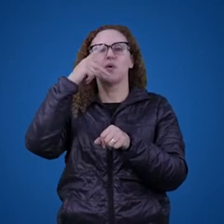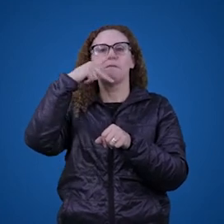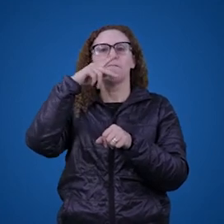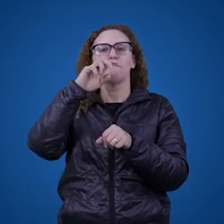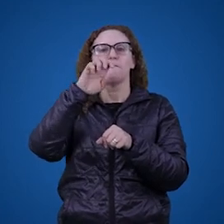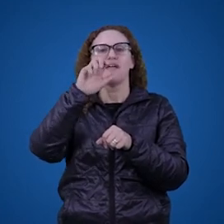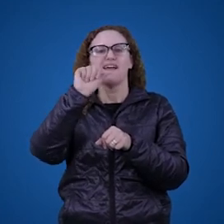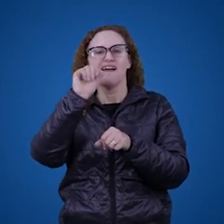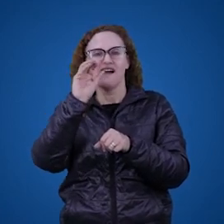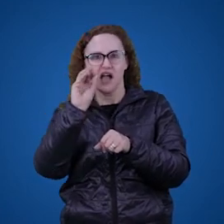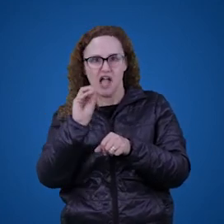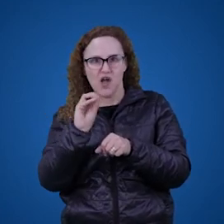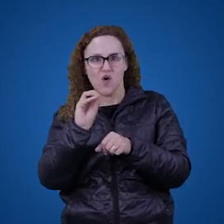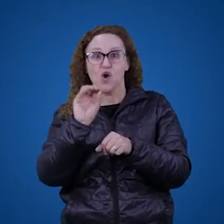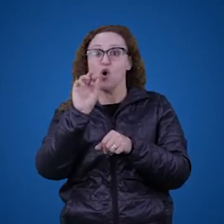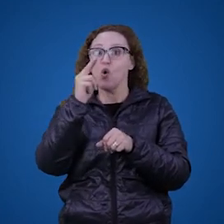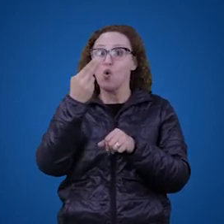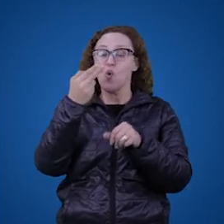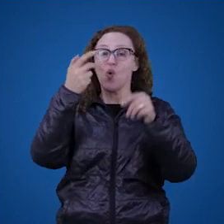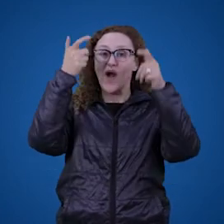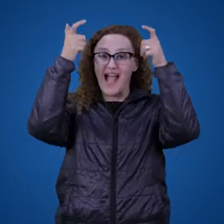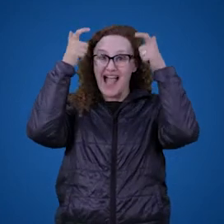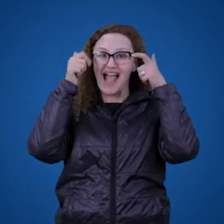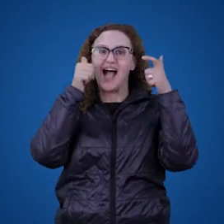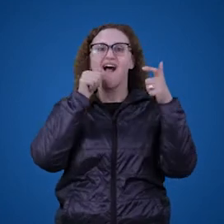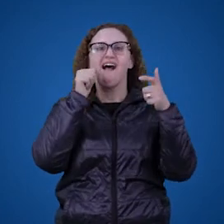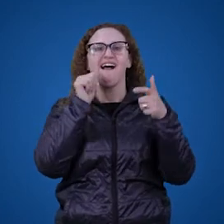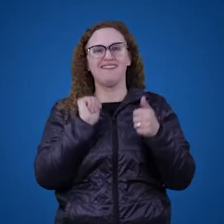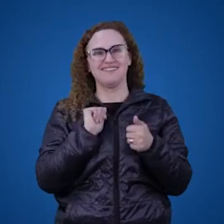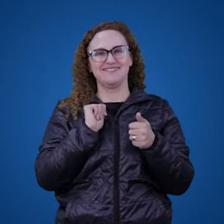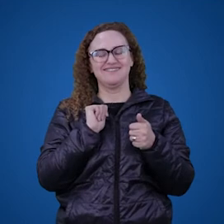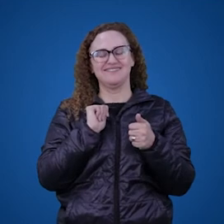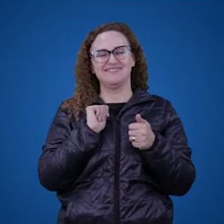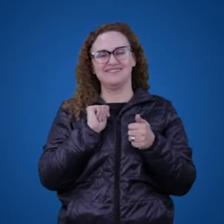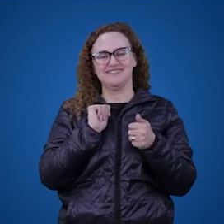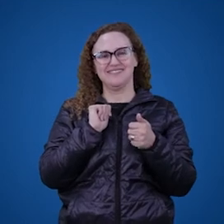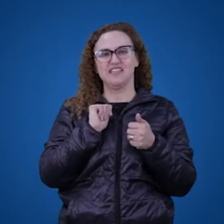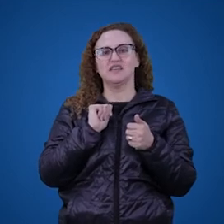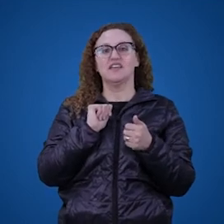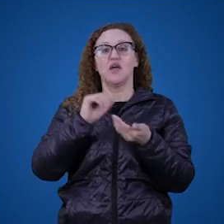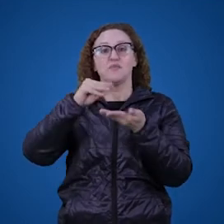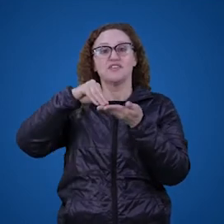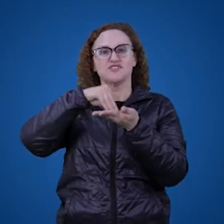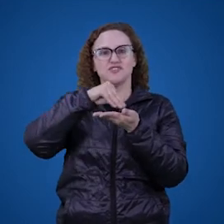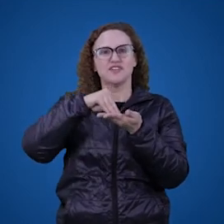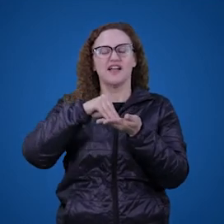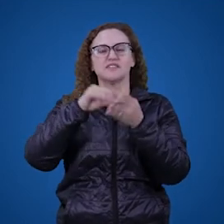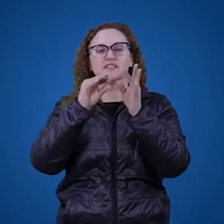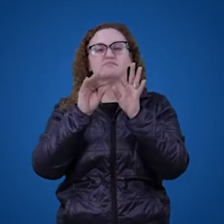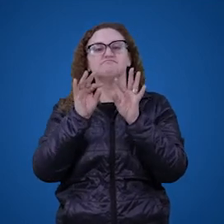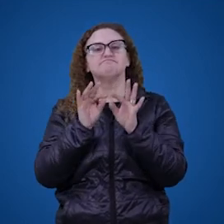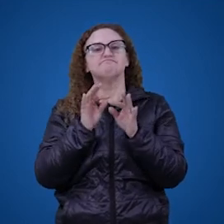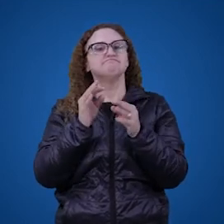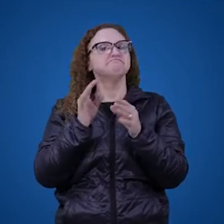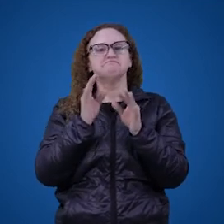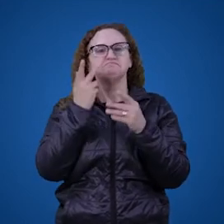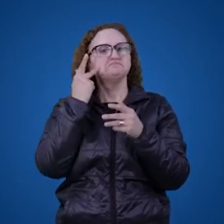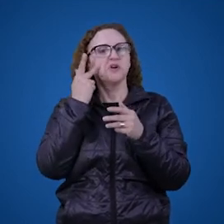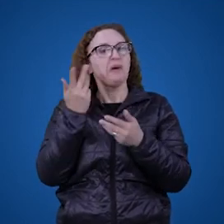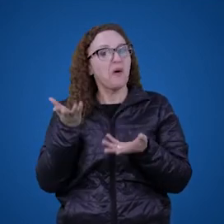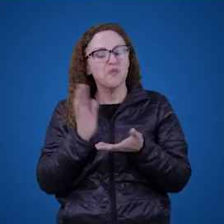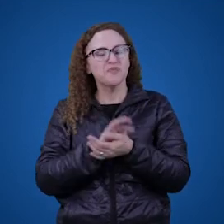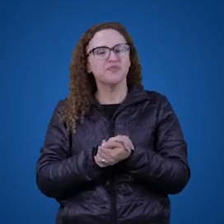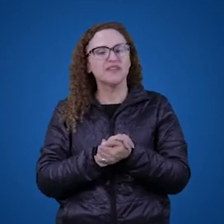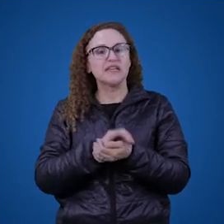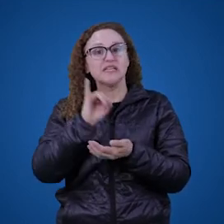frente do rei primeiro ou da rainha primeiro. É uma das jogadas mais comuns que existem em xadrez. Então, se a gente está